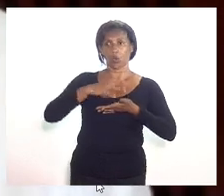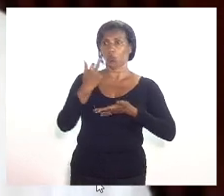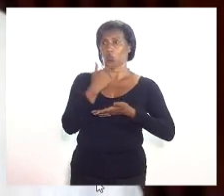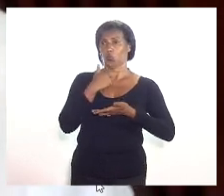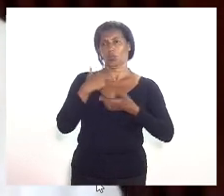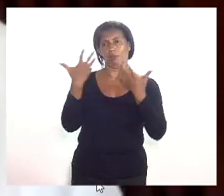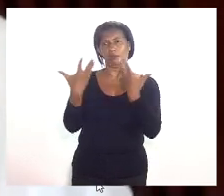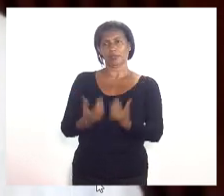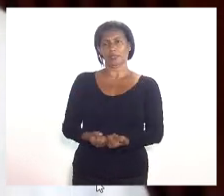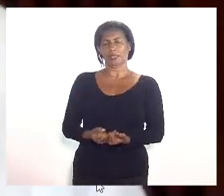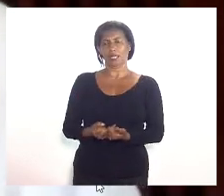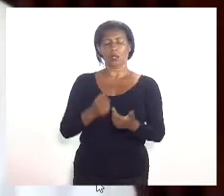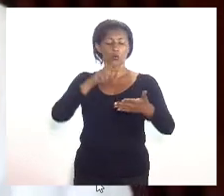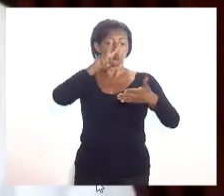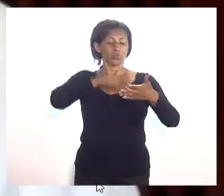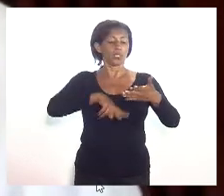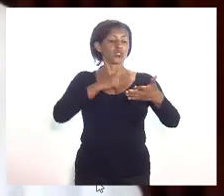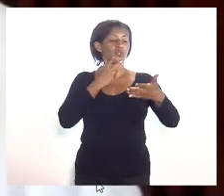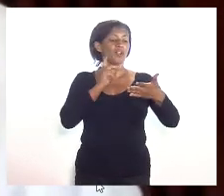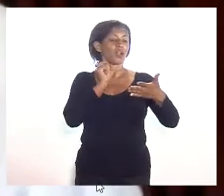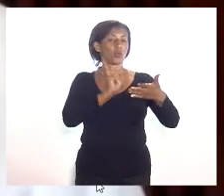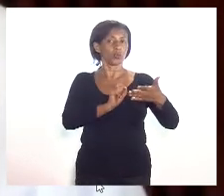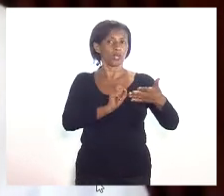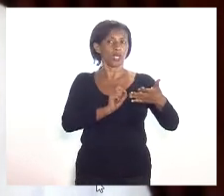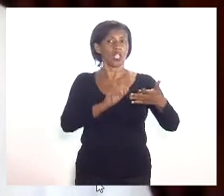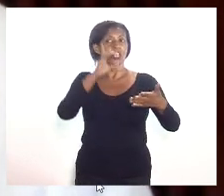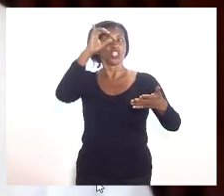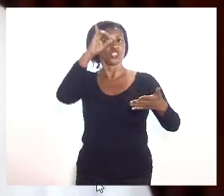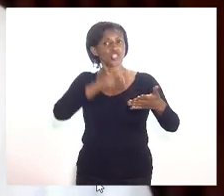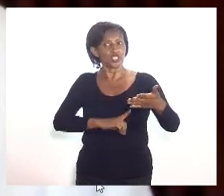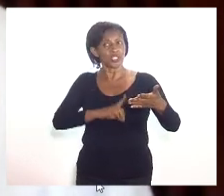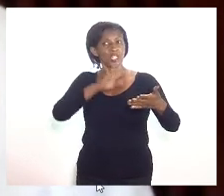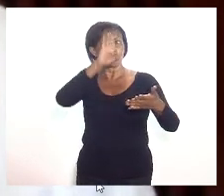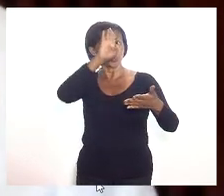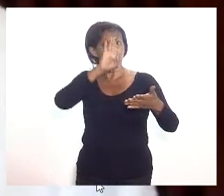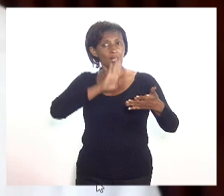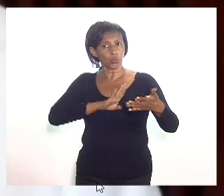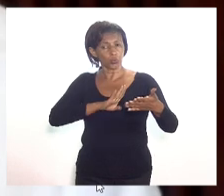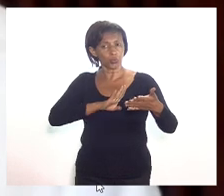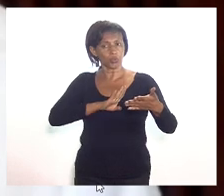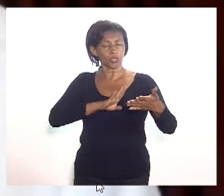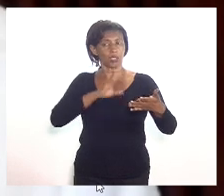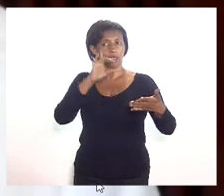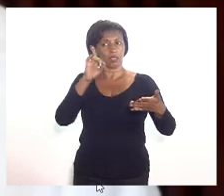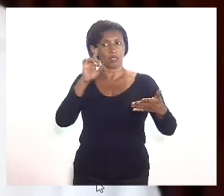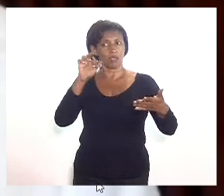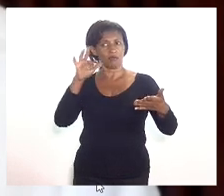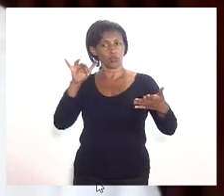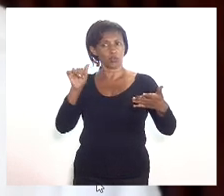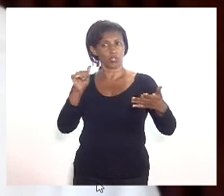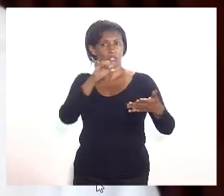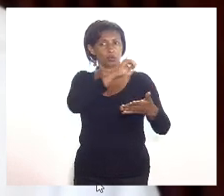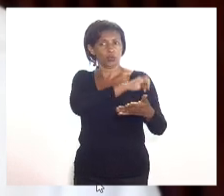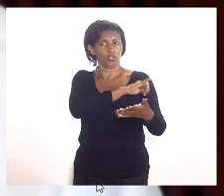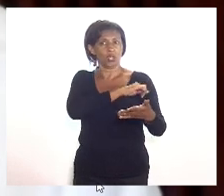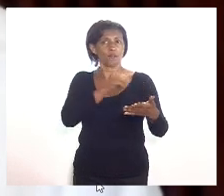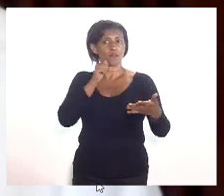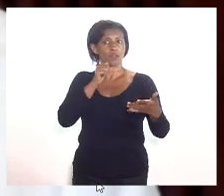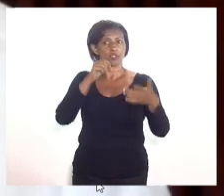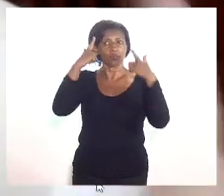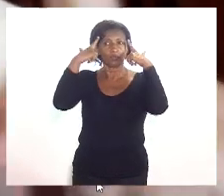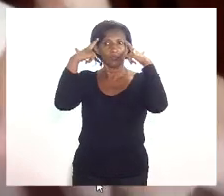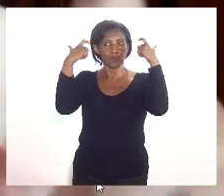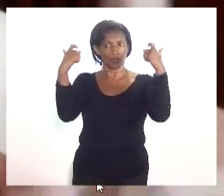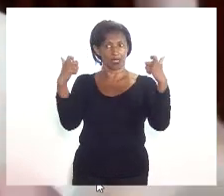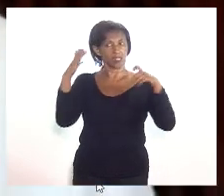diz o seguinte, fica garantido o direito de assistência jurídica gratuita pela defensoria pública do estado do Rio de Janeiro às mulheres vítimas de violência